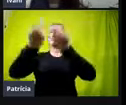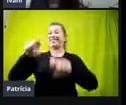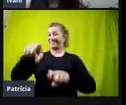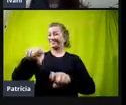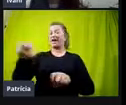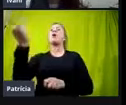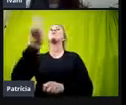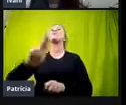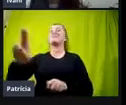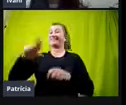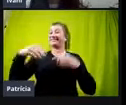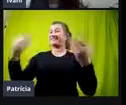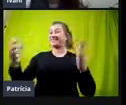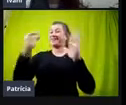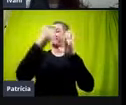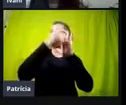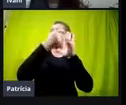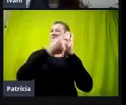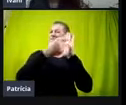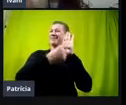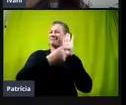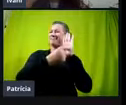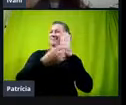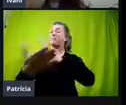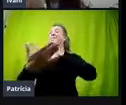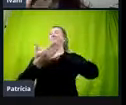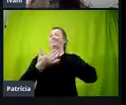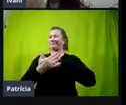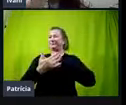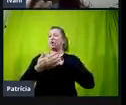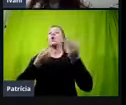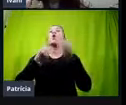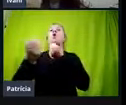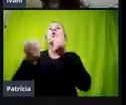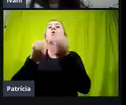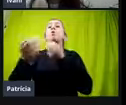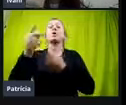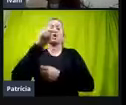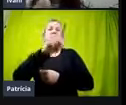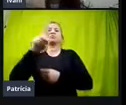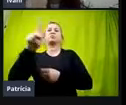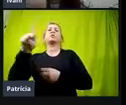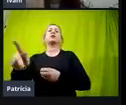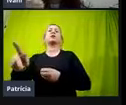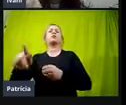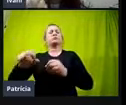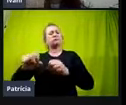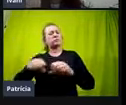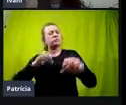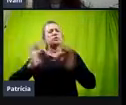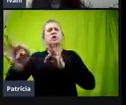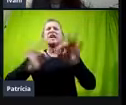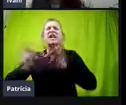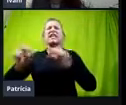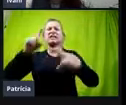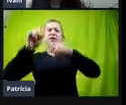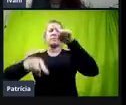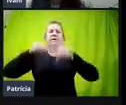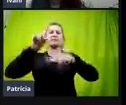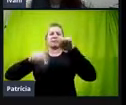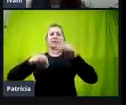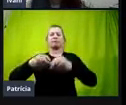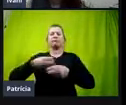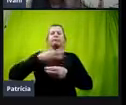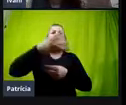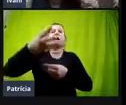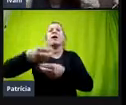esse software a seu favor, né? Como é que nós, professores, vamos preparar o material para disponibilizar